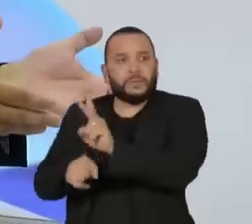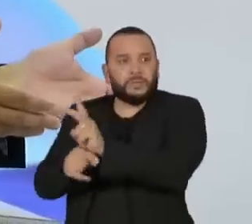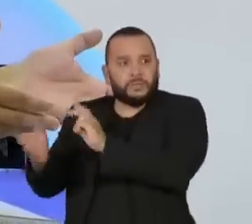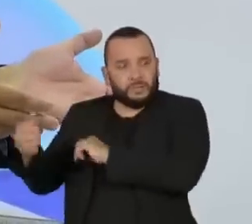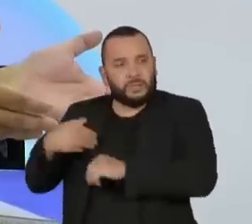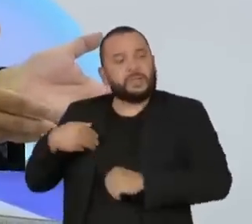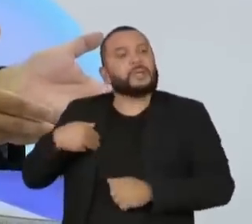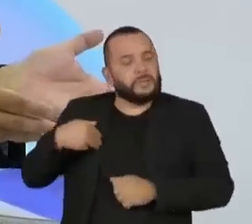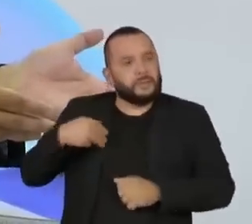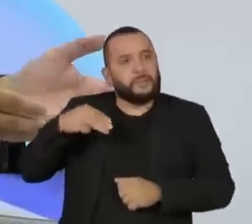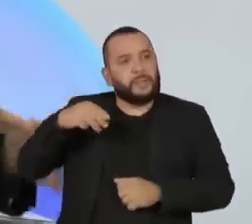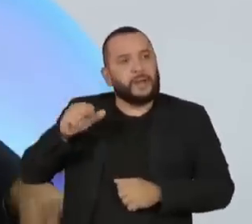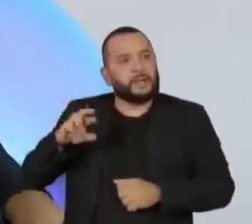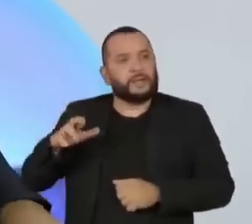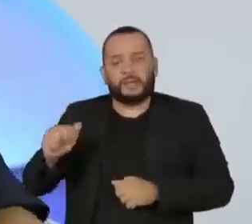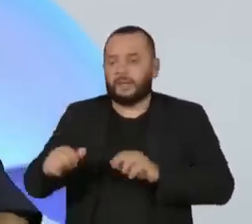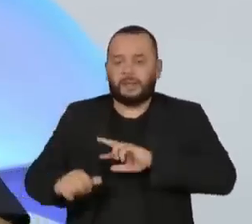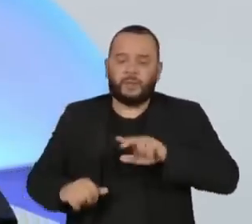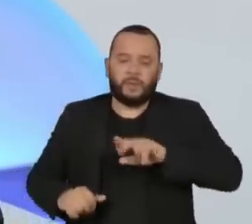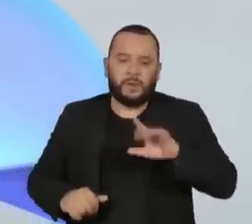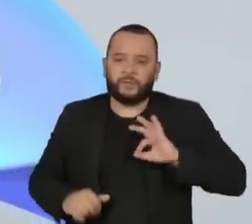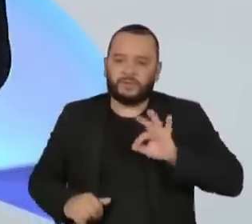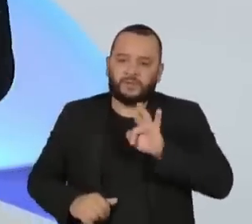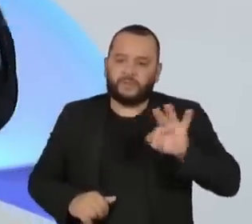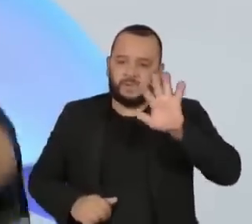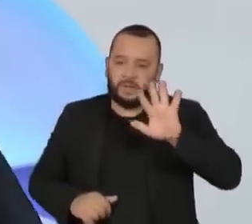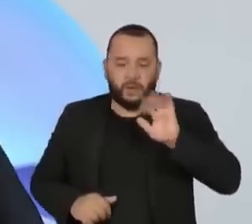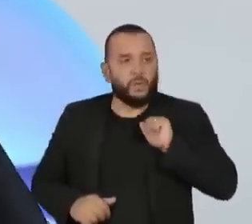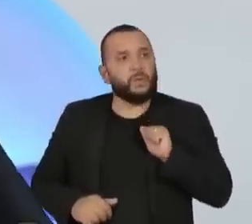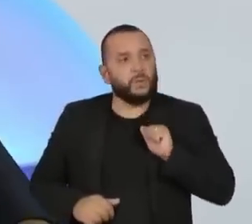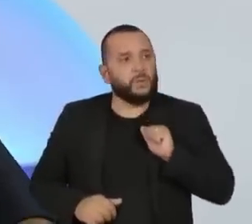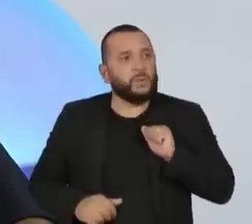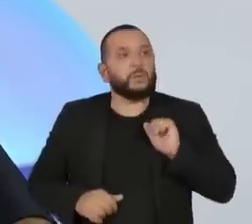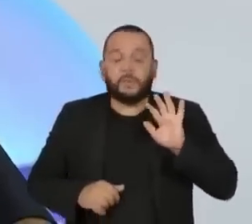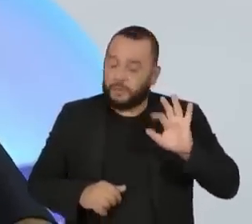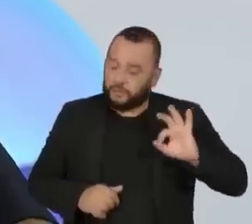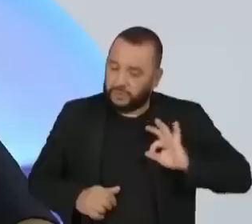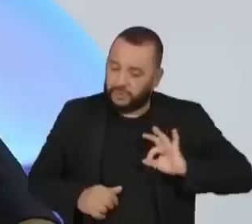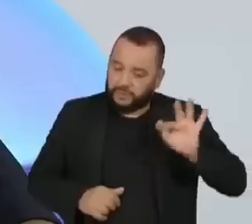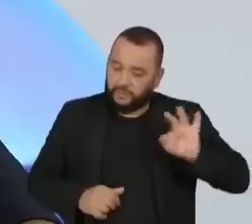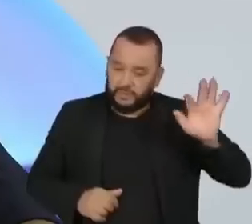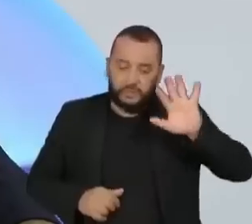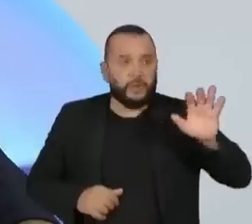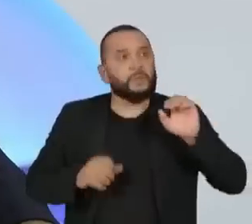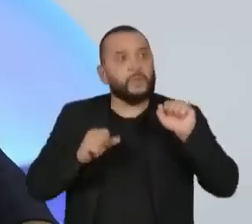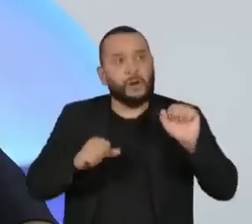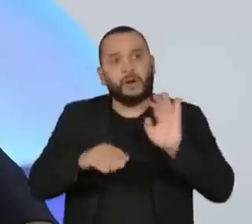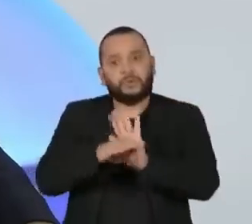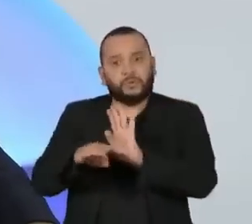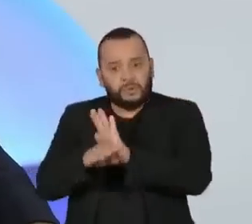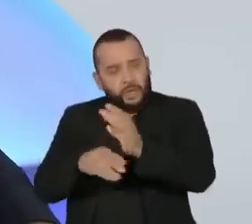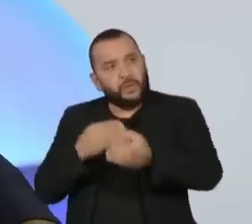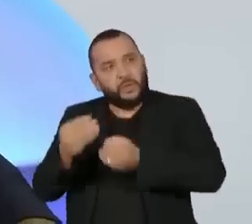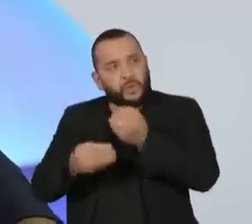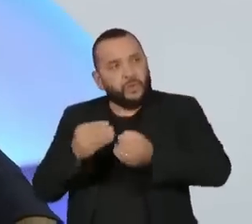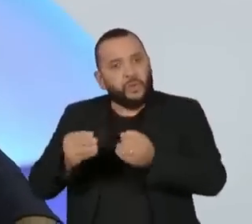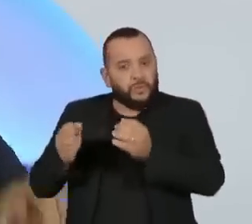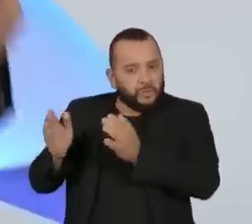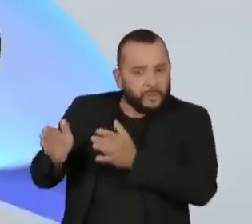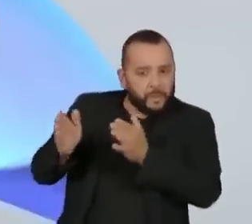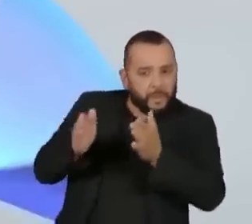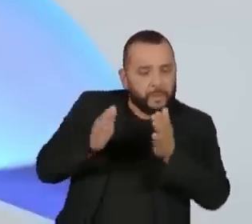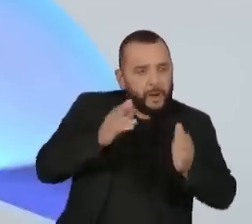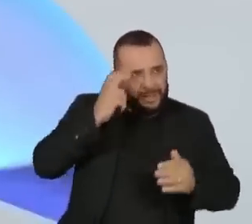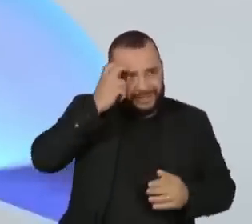patrulhamento do metrô de São Paulo, mas a Polícia Federal pode ajudar na formatação de um sistema de inteligência,